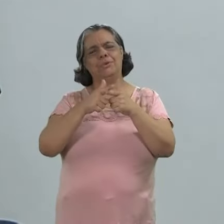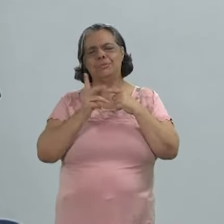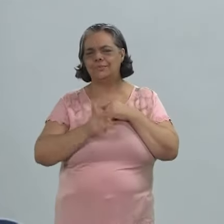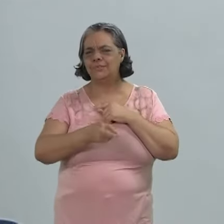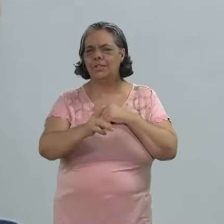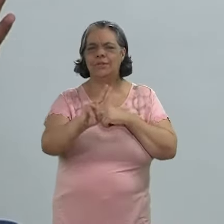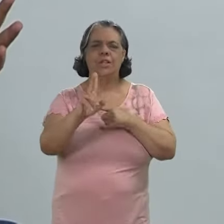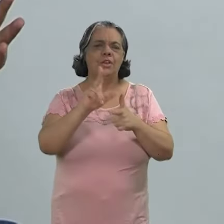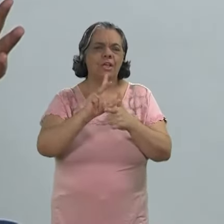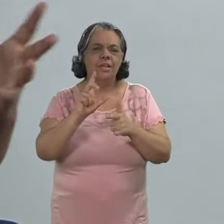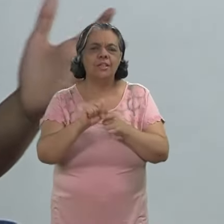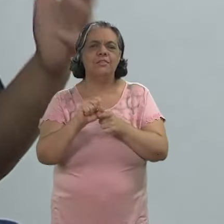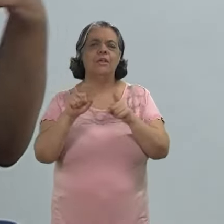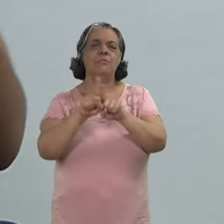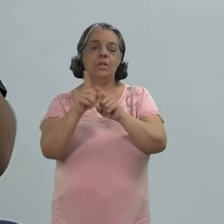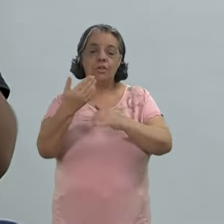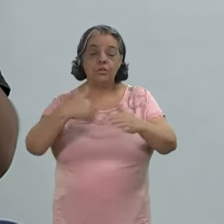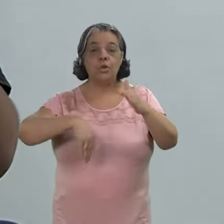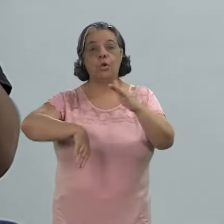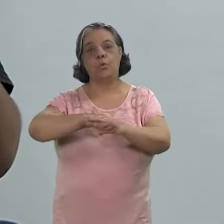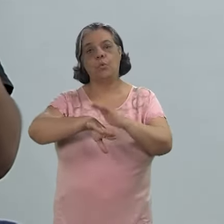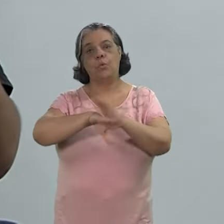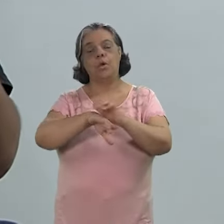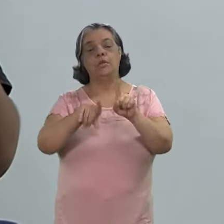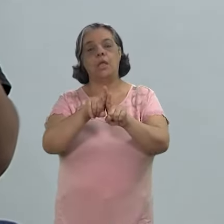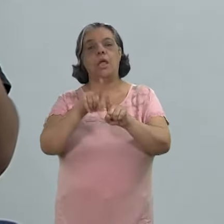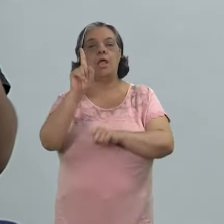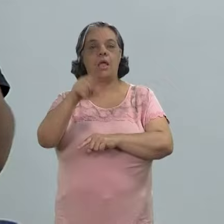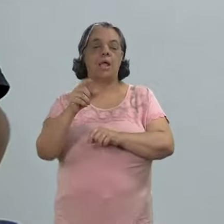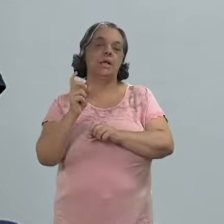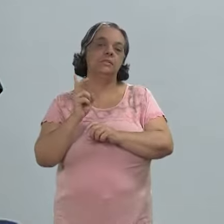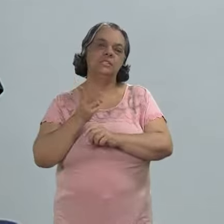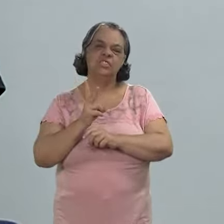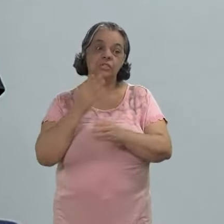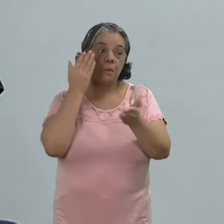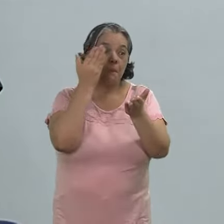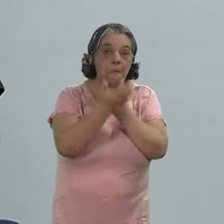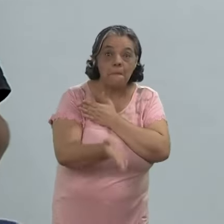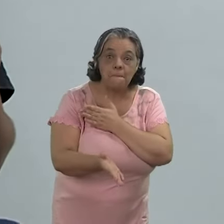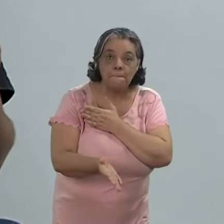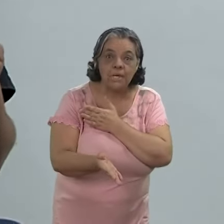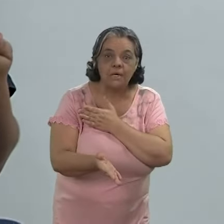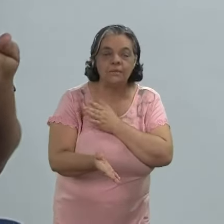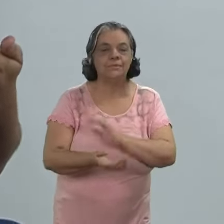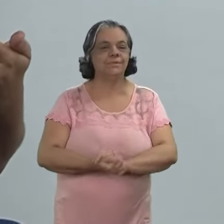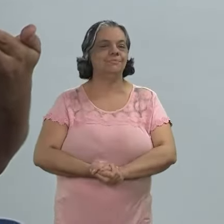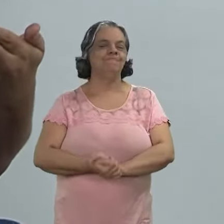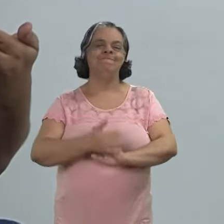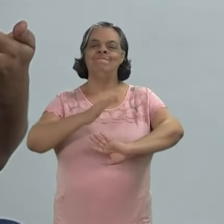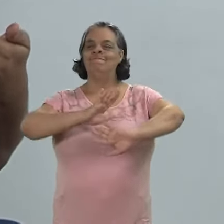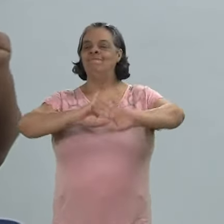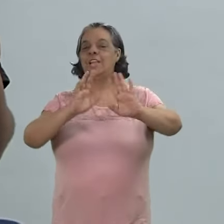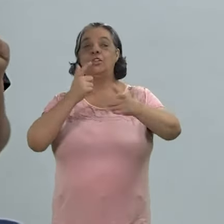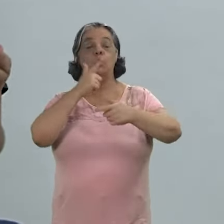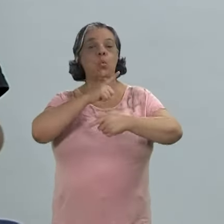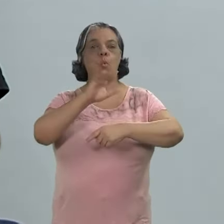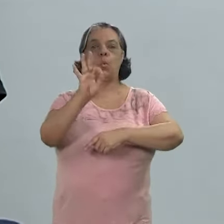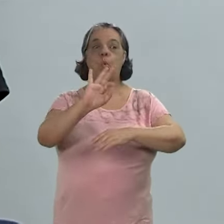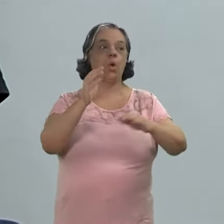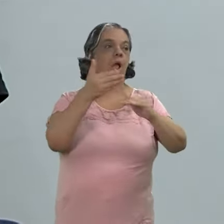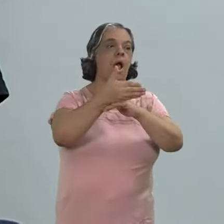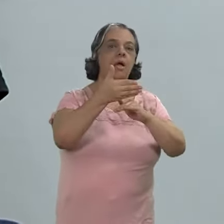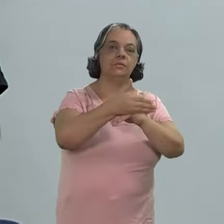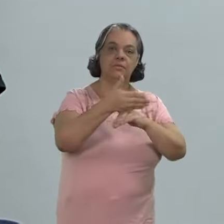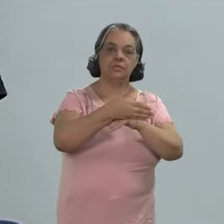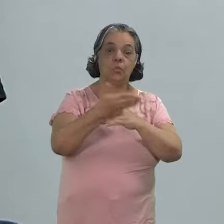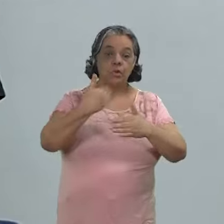frequente nos arquivos assim a gente guarda e aí se a gente perde esse catálogo a gente não às vezes não